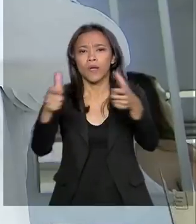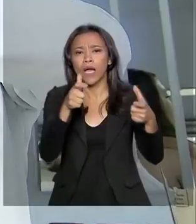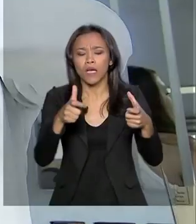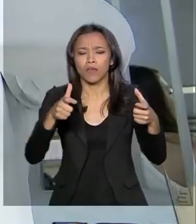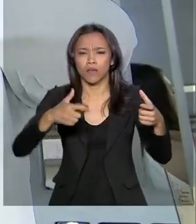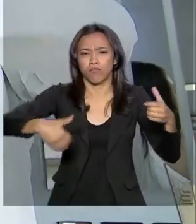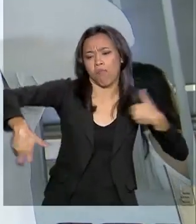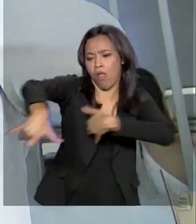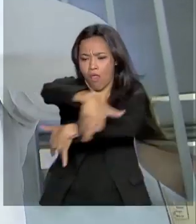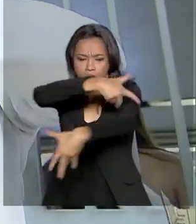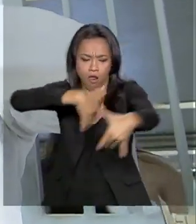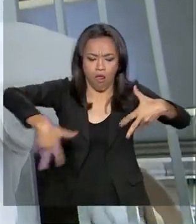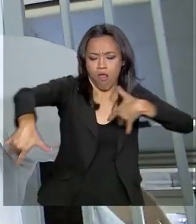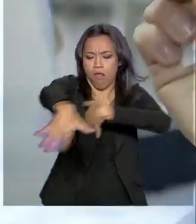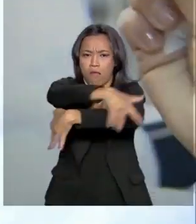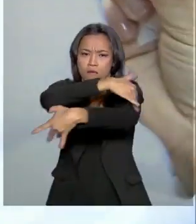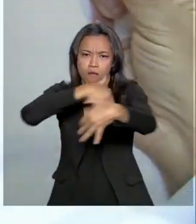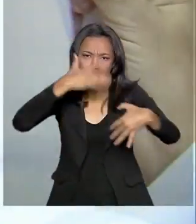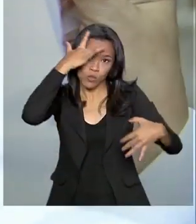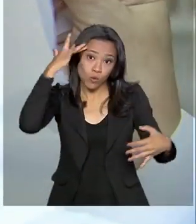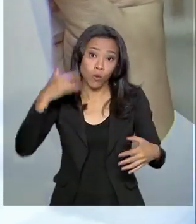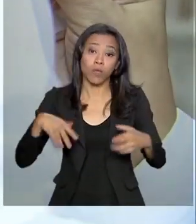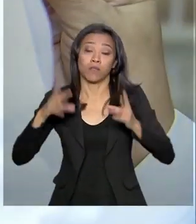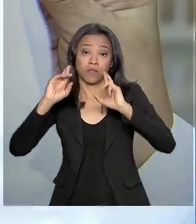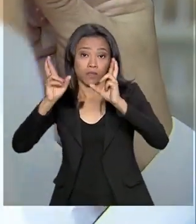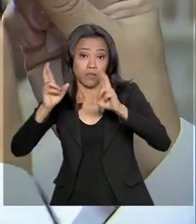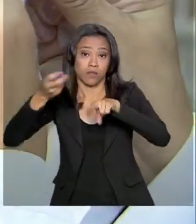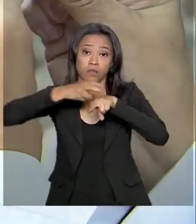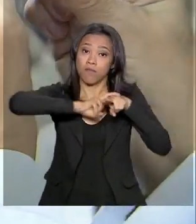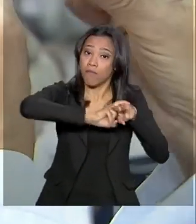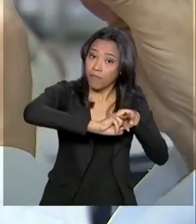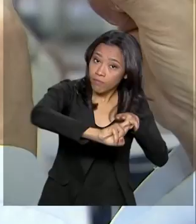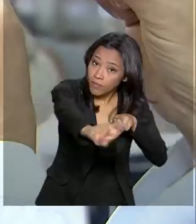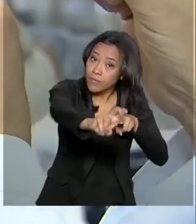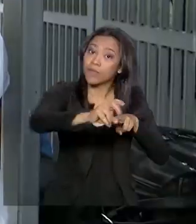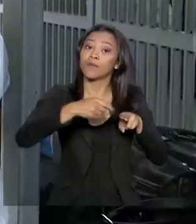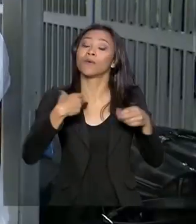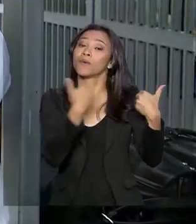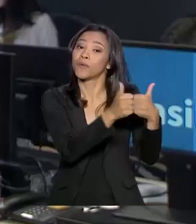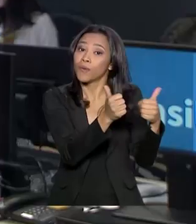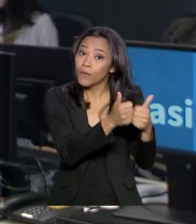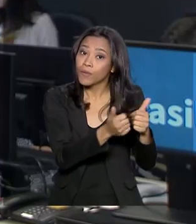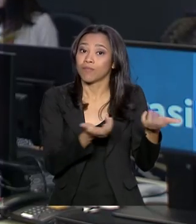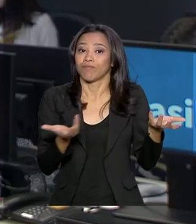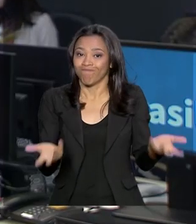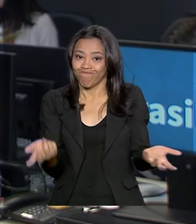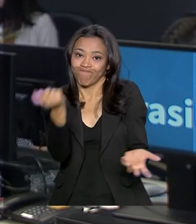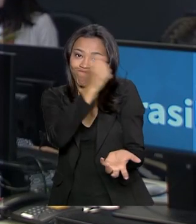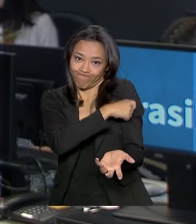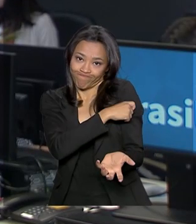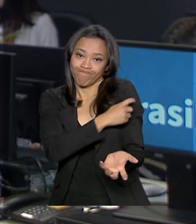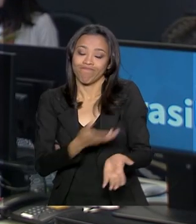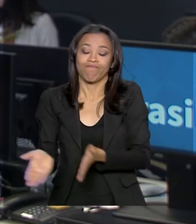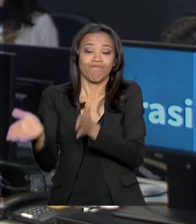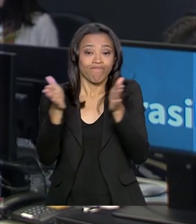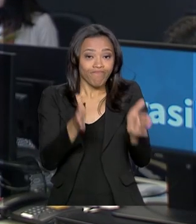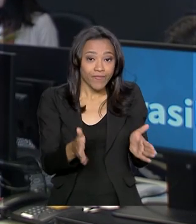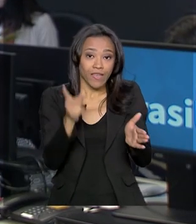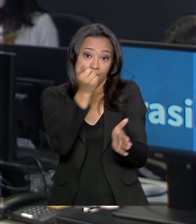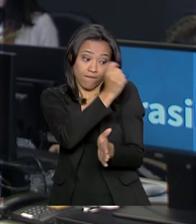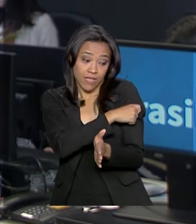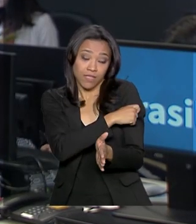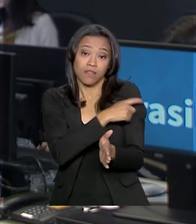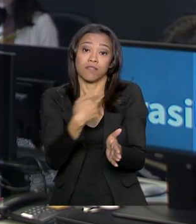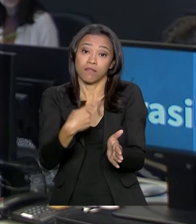circulação, como estações de trens e metrô e terminais de ônibus. Apesar disso, a vacinação